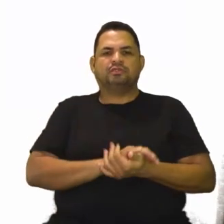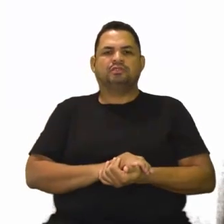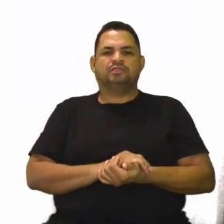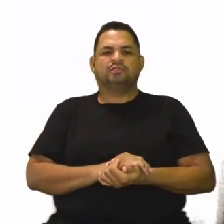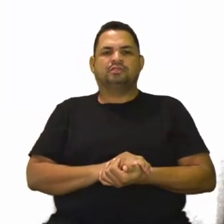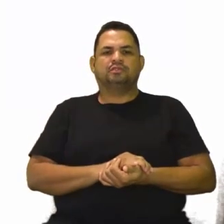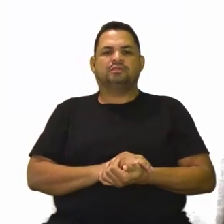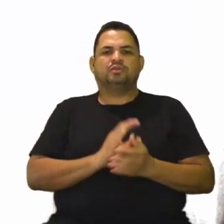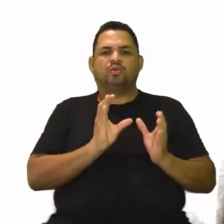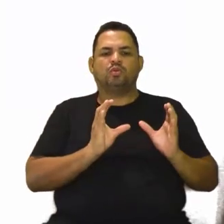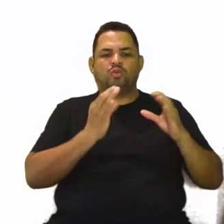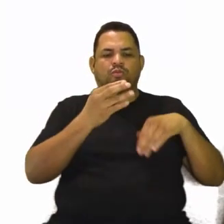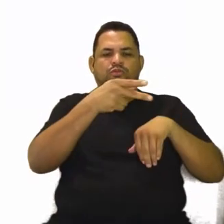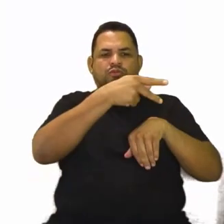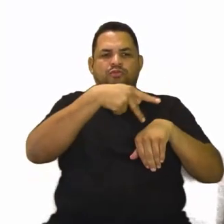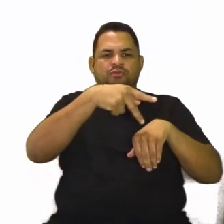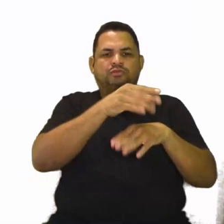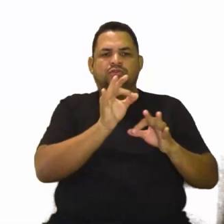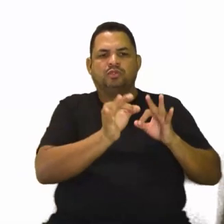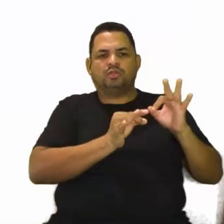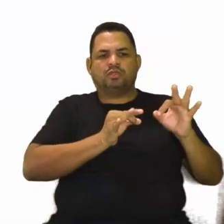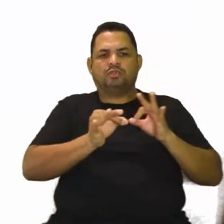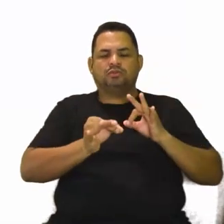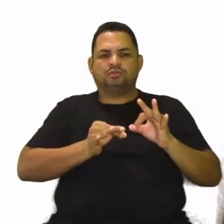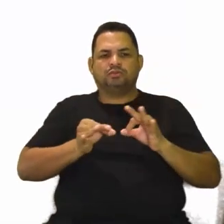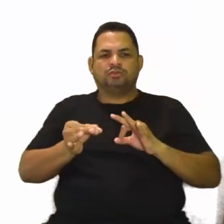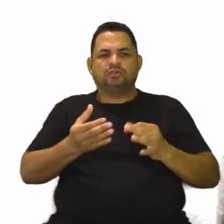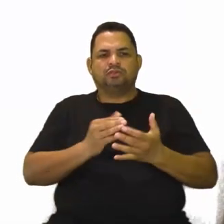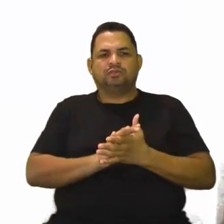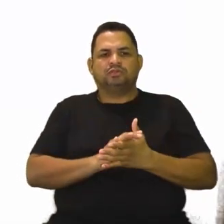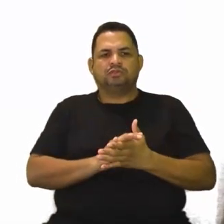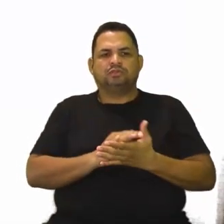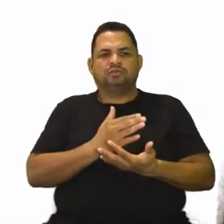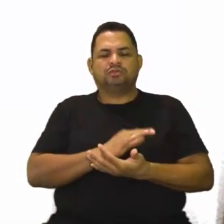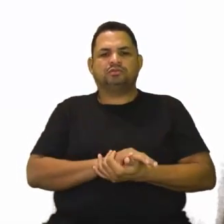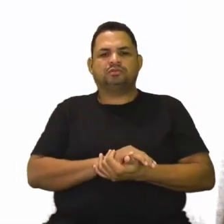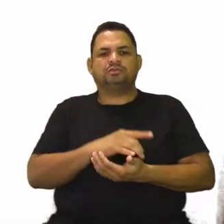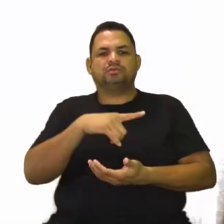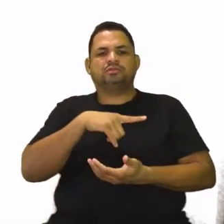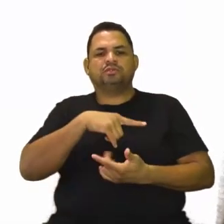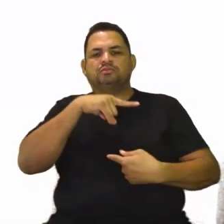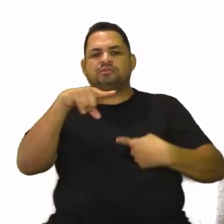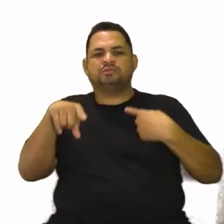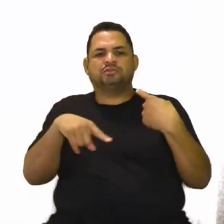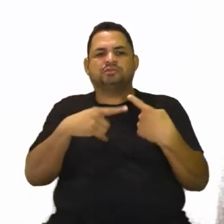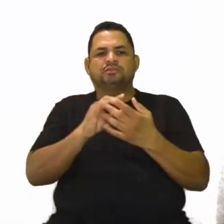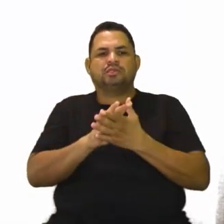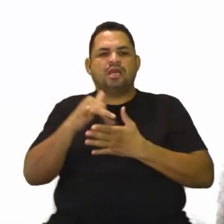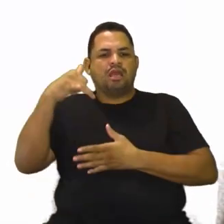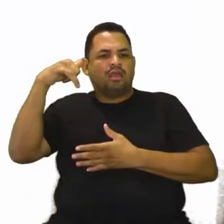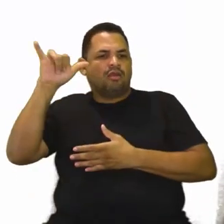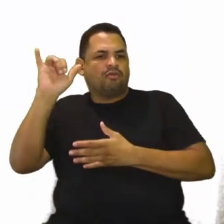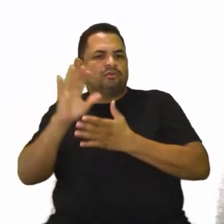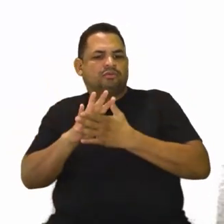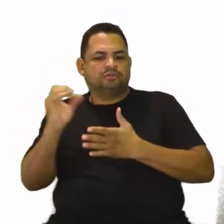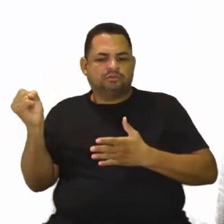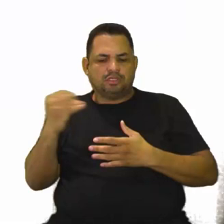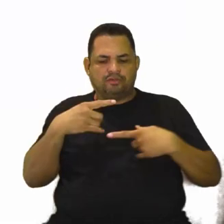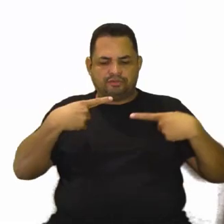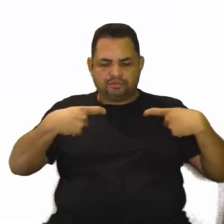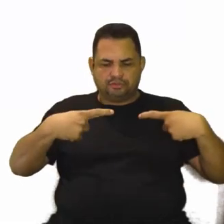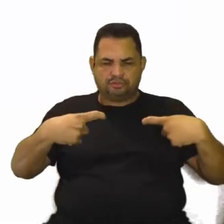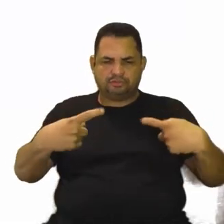A Liga das Nações, vão se formar a Liga das Nações. E a Liga das Nações, ela tem uma função, evitar novos